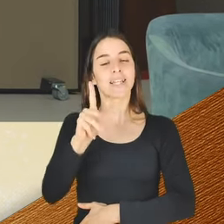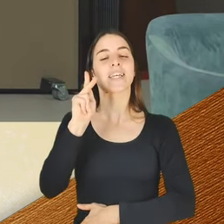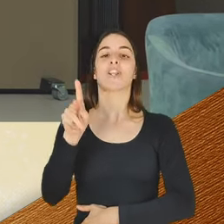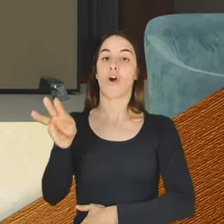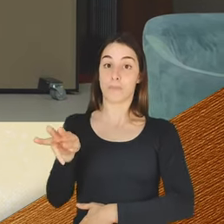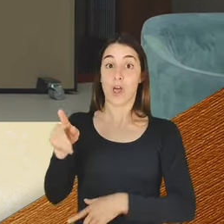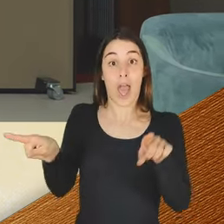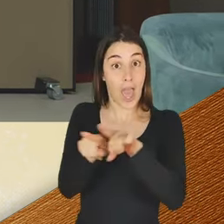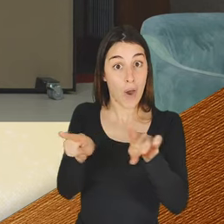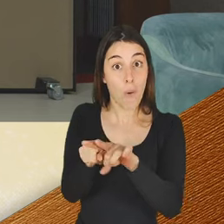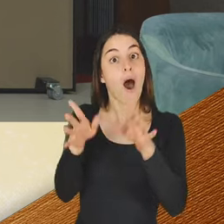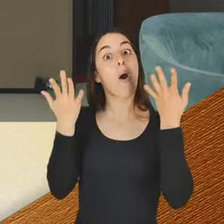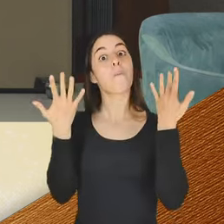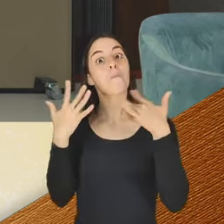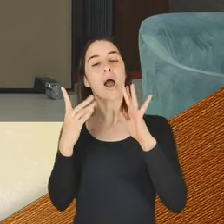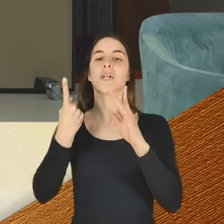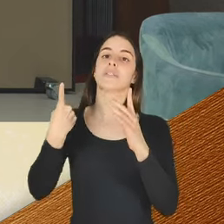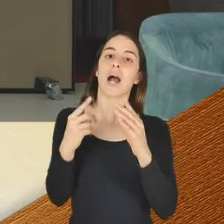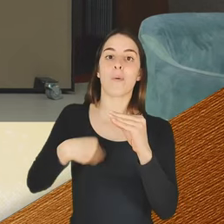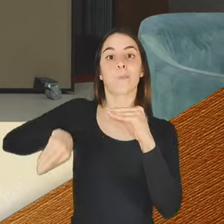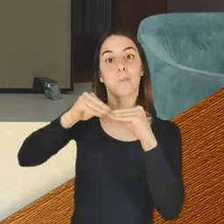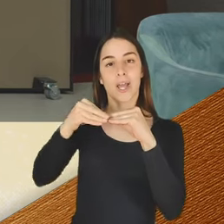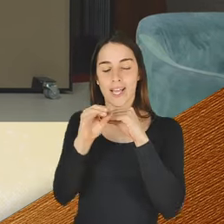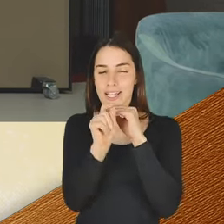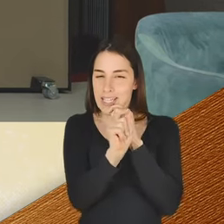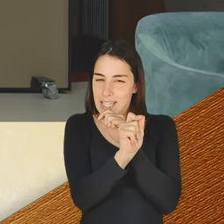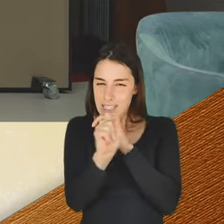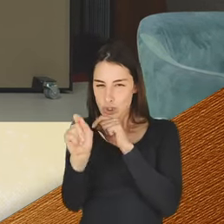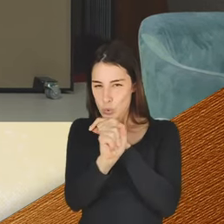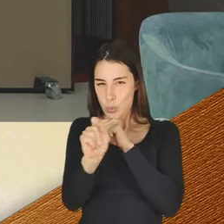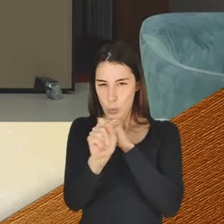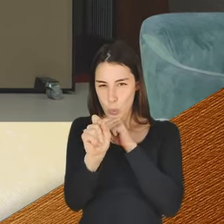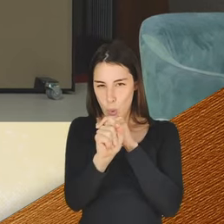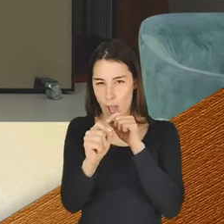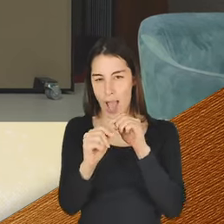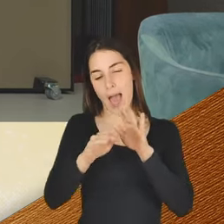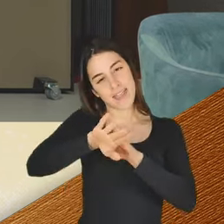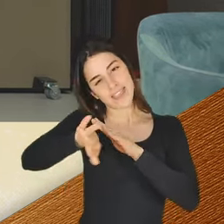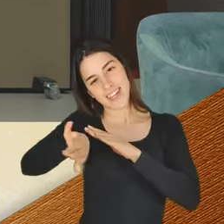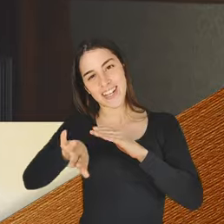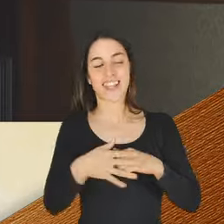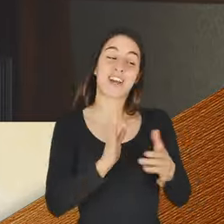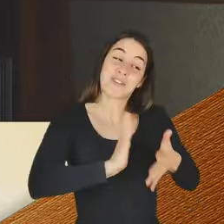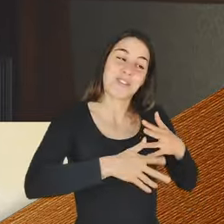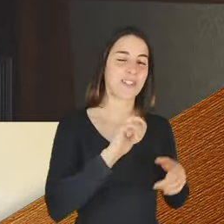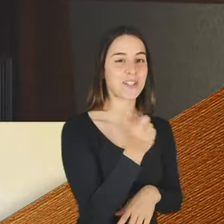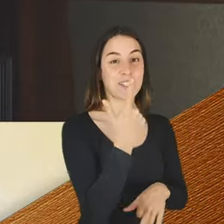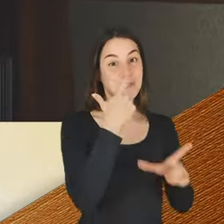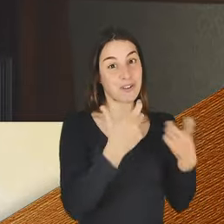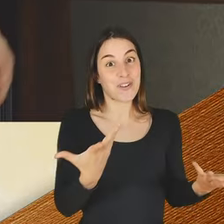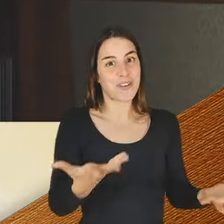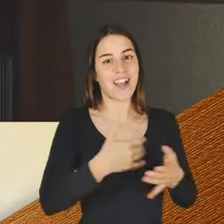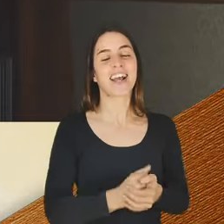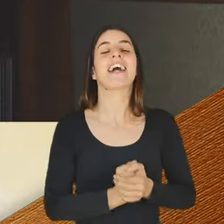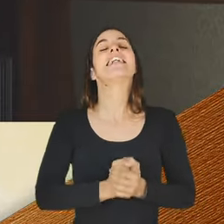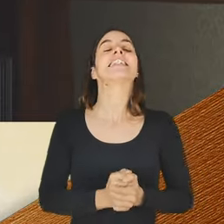134 mil quilómetros, mas com um pequeno risquinho ali na jante da frente da direita... As cintas acontecem a toda a gente. É noite, ver-me... está aqui para